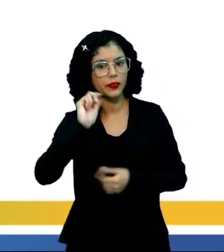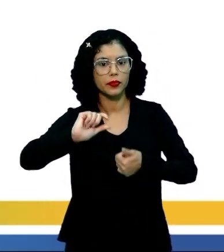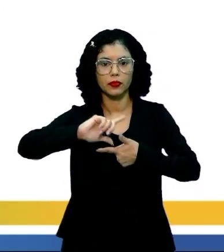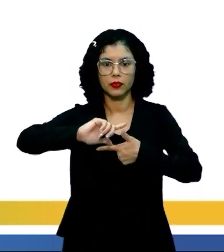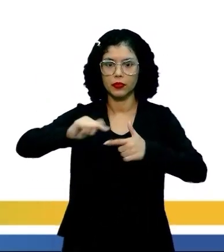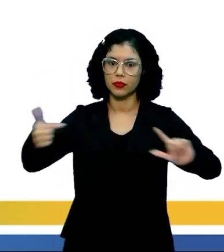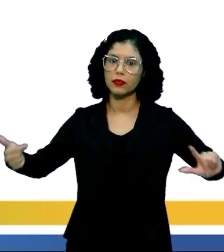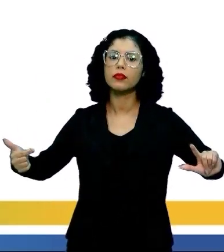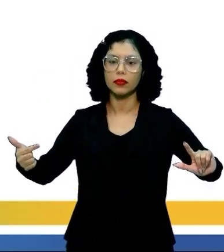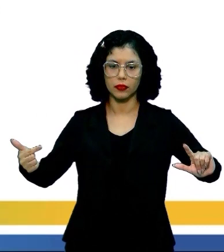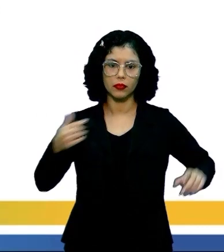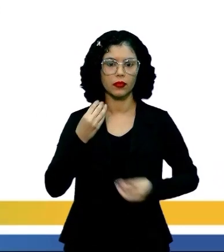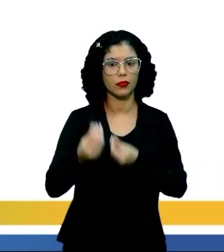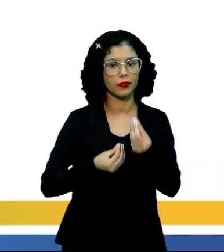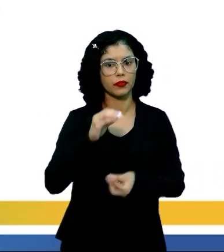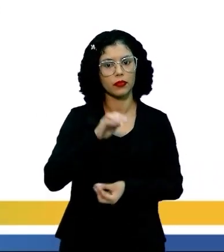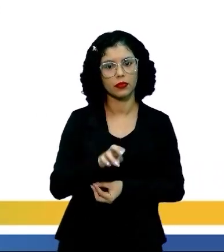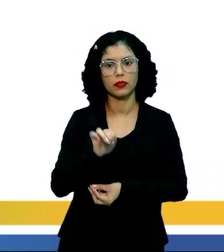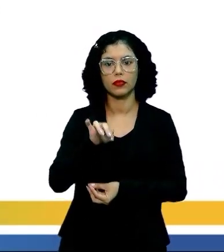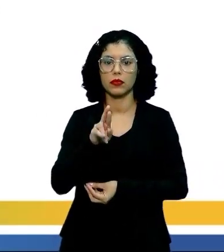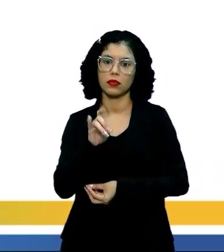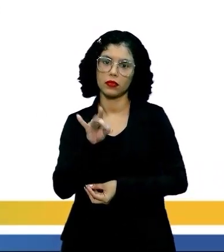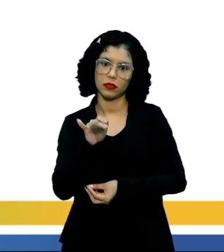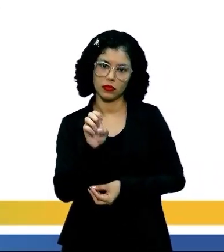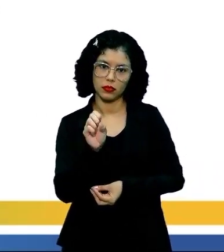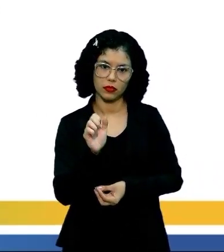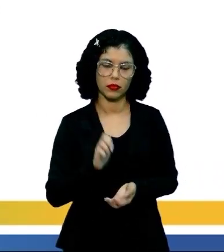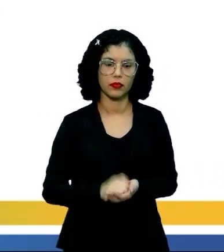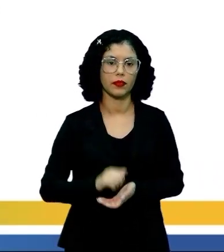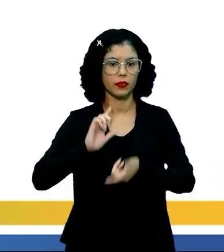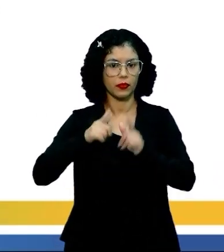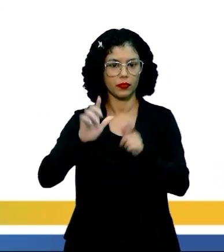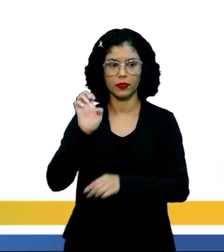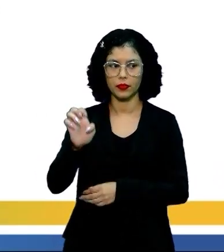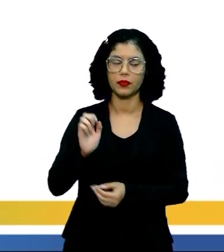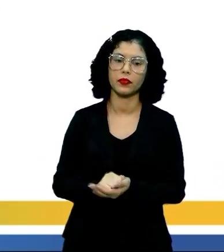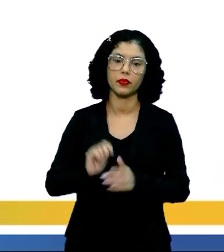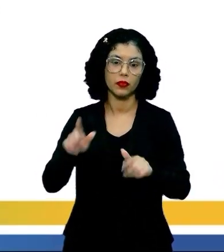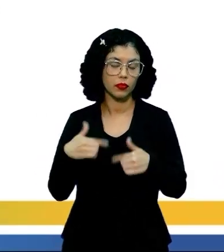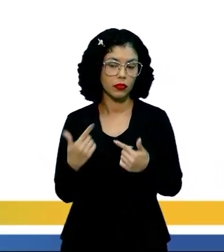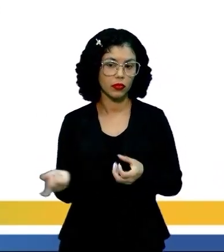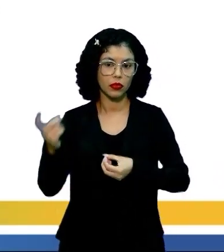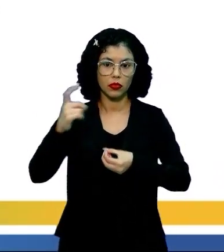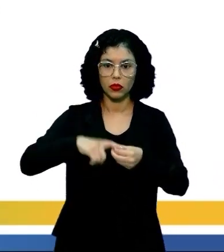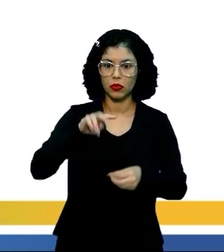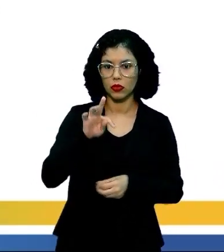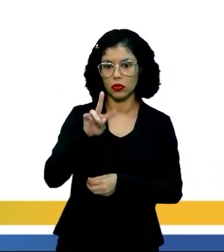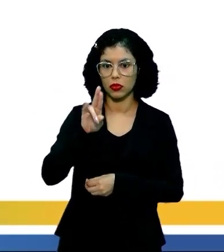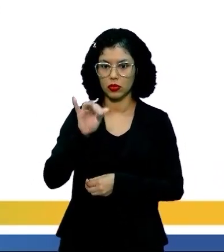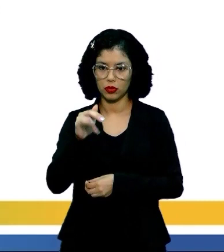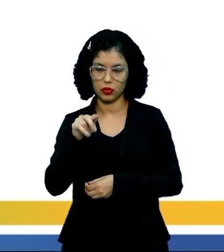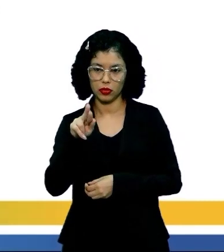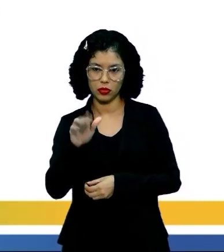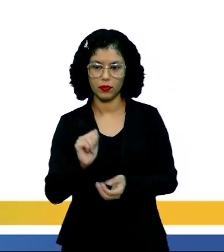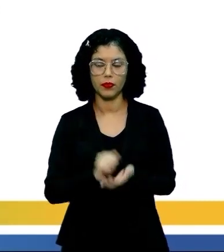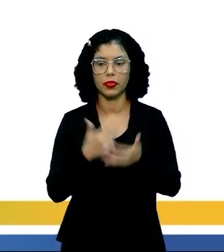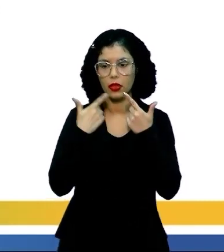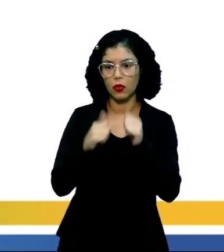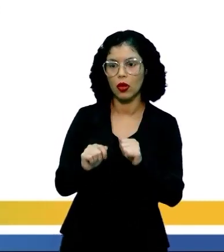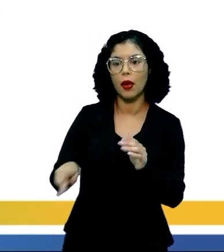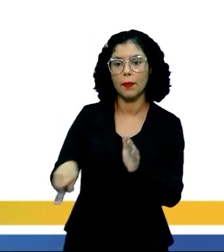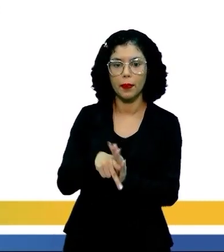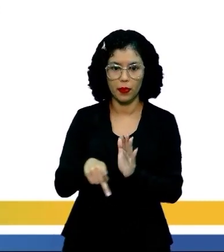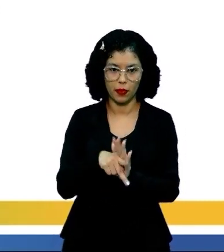autores pré-modernistas, como Euclides da Cunha. E letra E, defende o retorno de tupi-guarani como